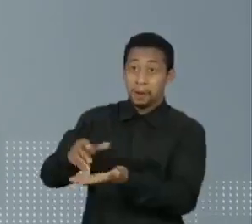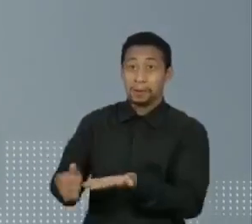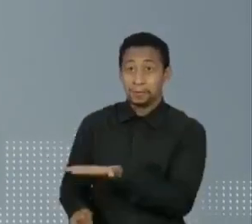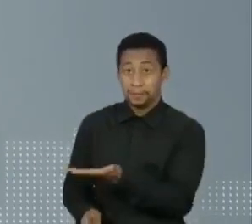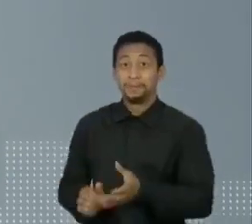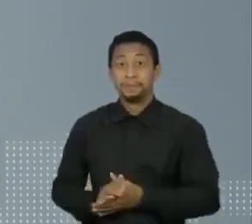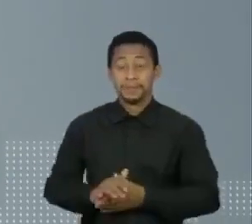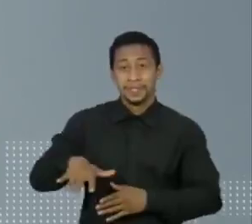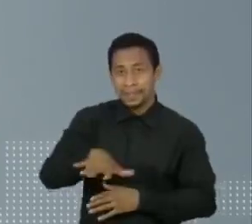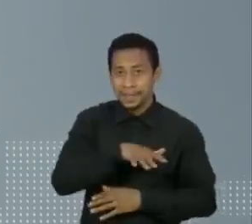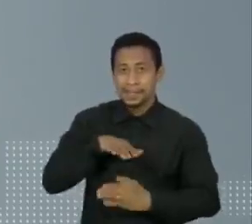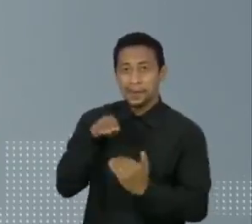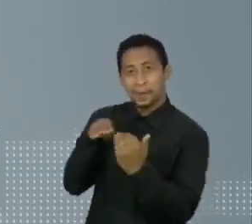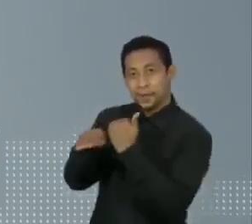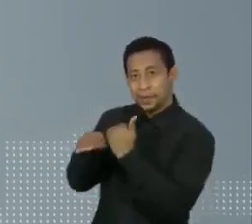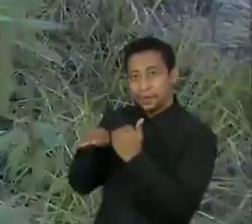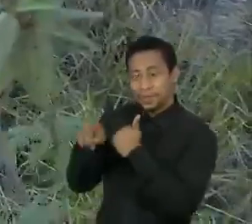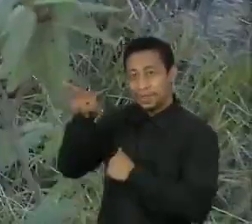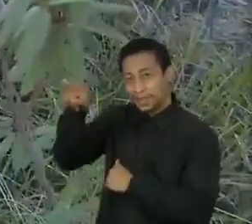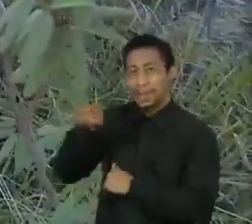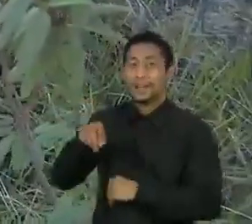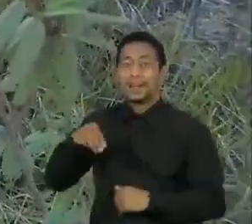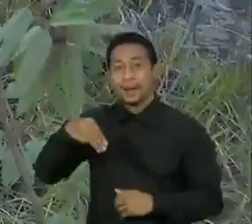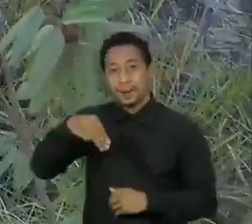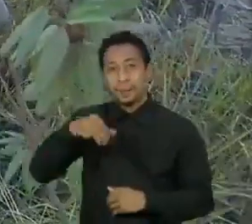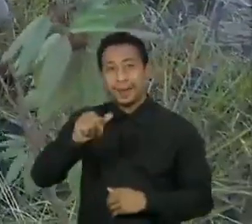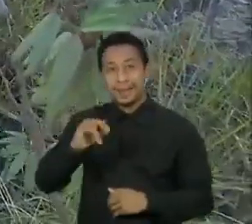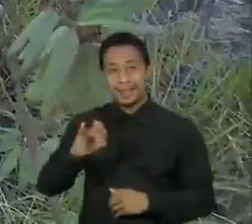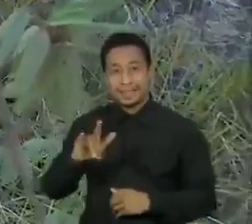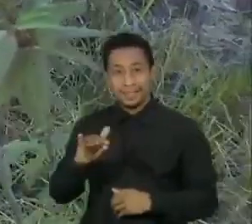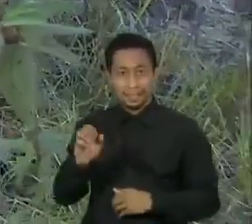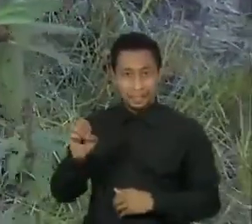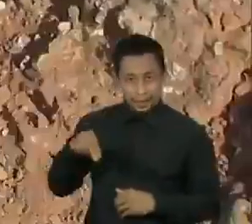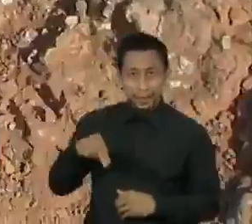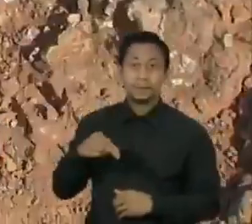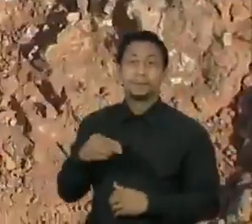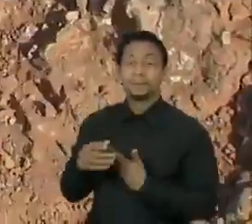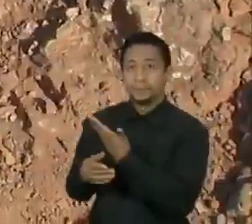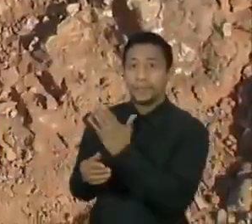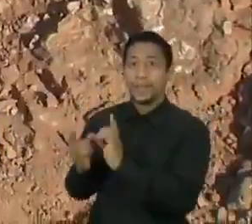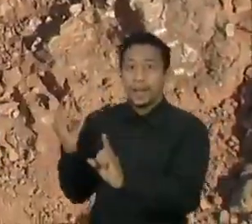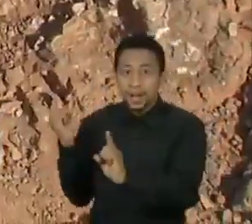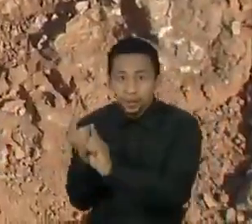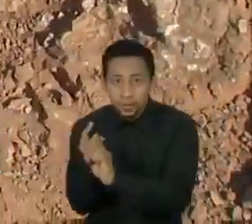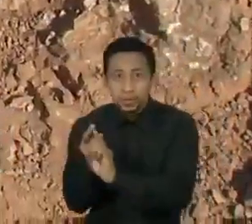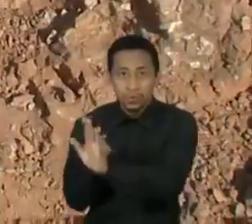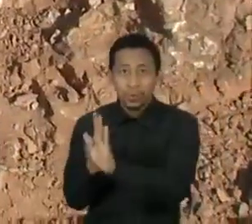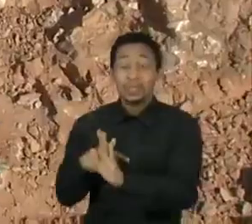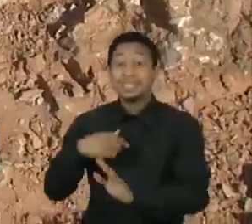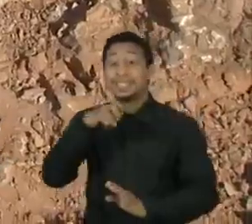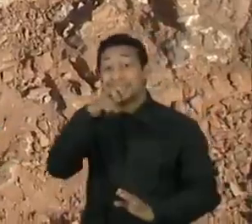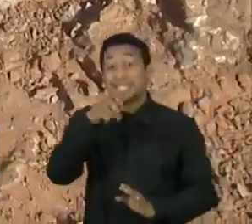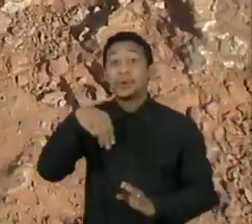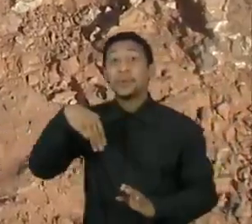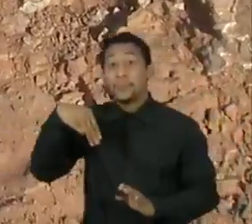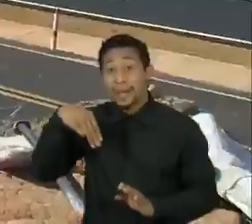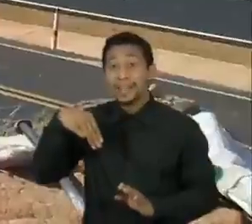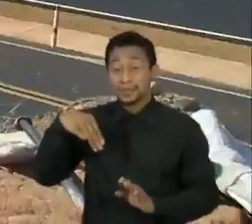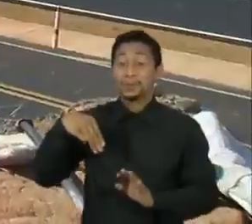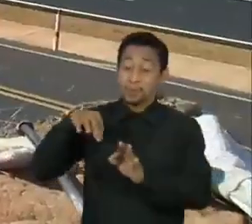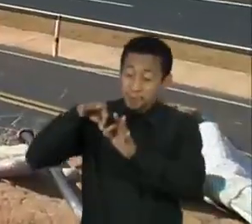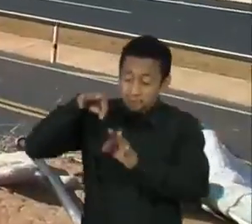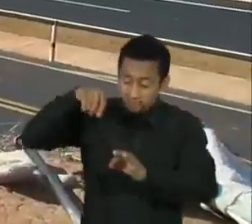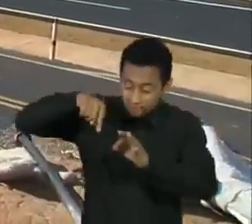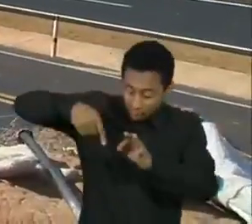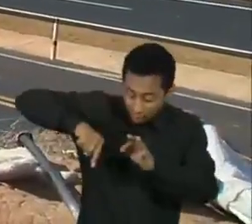rodovia na região de Marília, no interior de São Paulo, outro fêmur de dinossauro foi achado. Ele estava a 5 metros de profundidade.